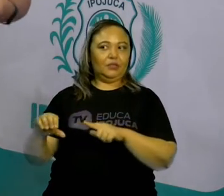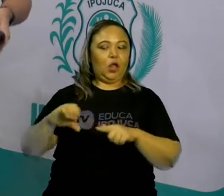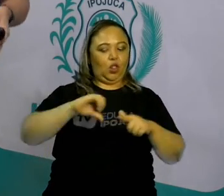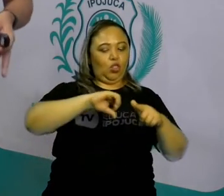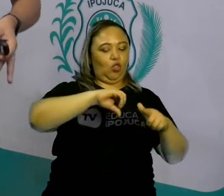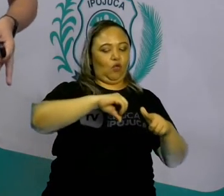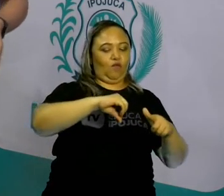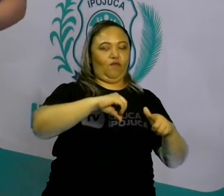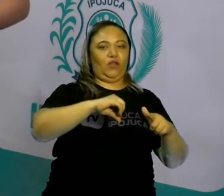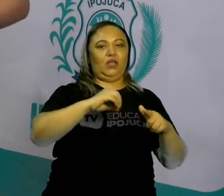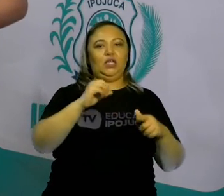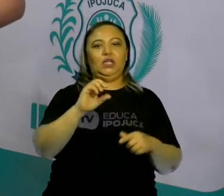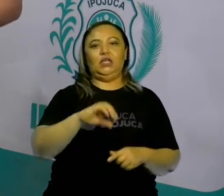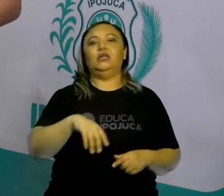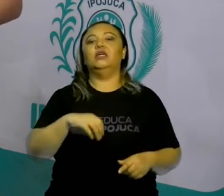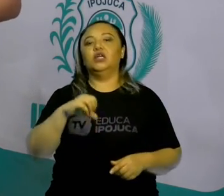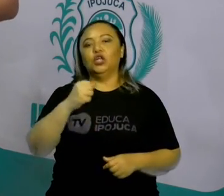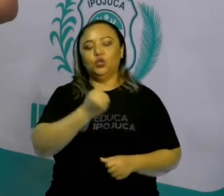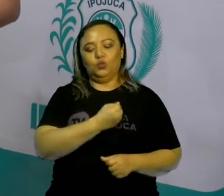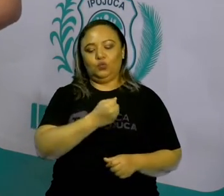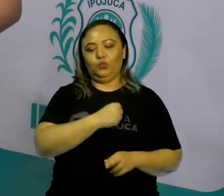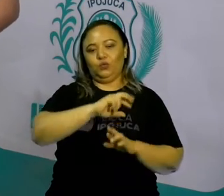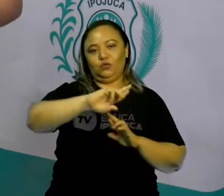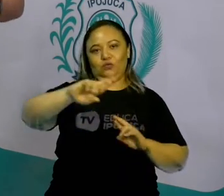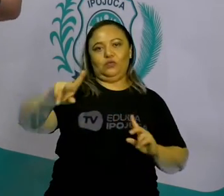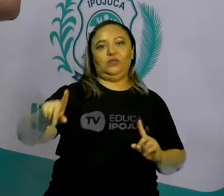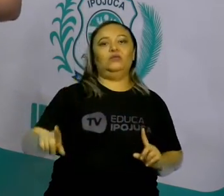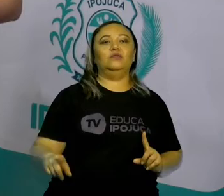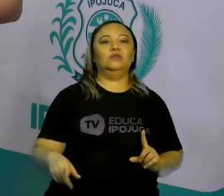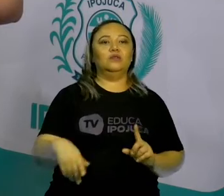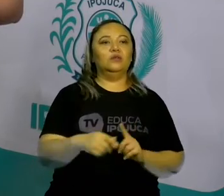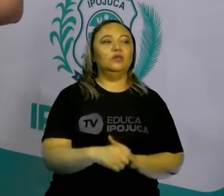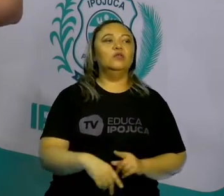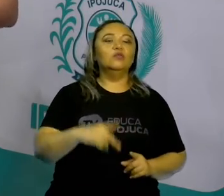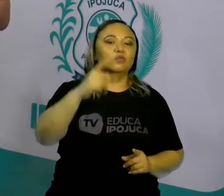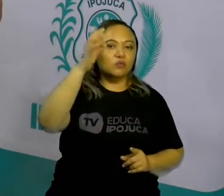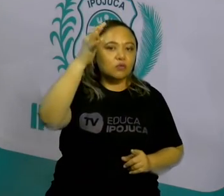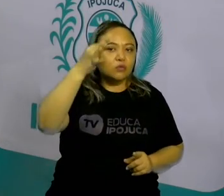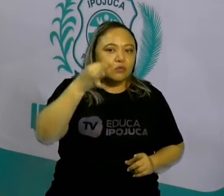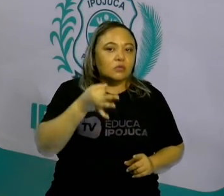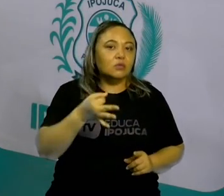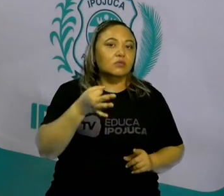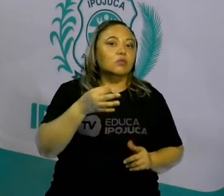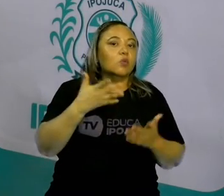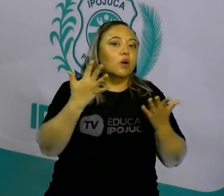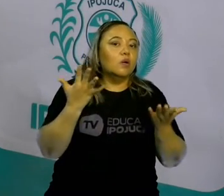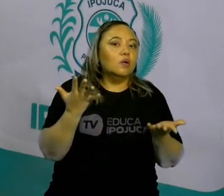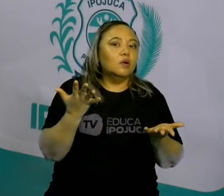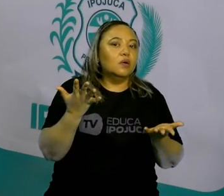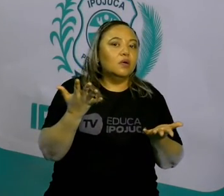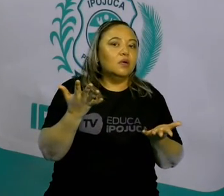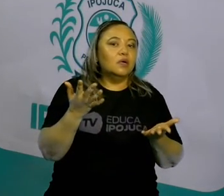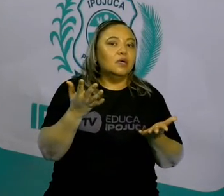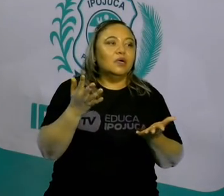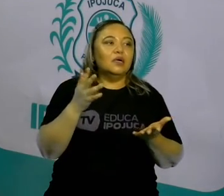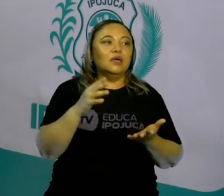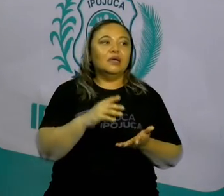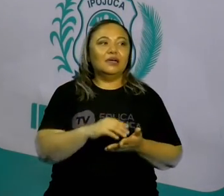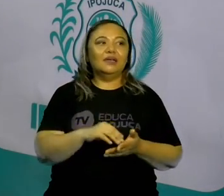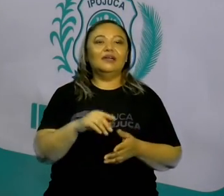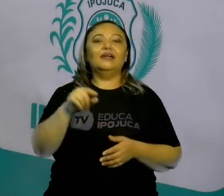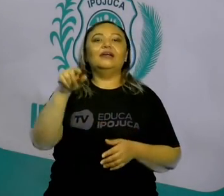diferentes. Nove números diferentes. Então, o correto seria? Não vou dar a resposta.